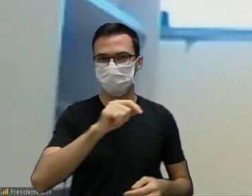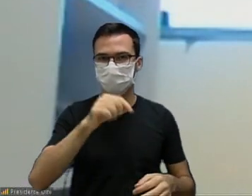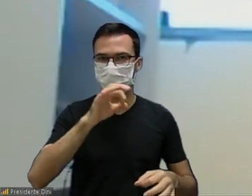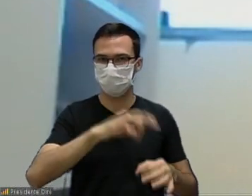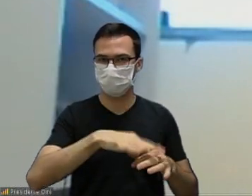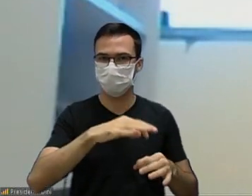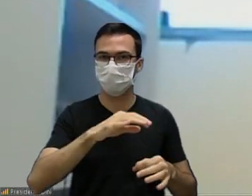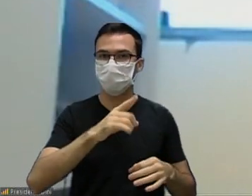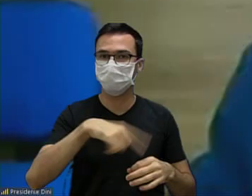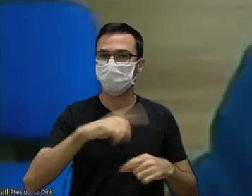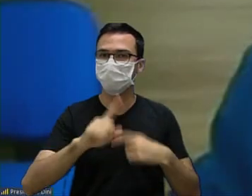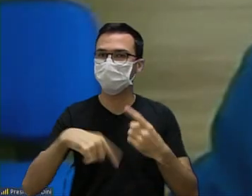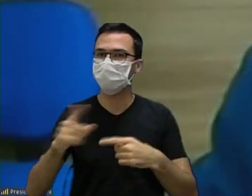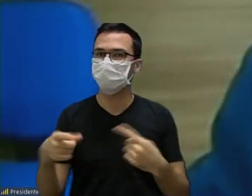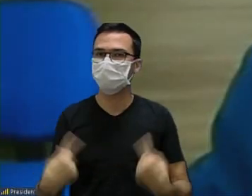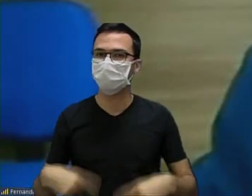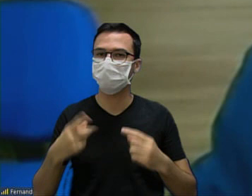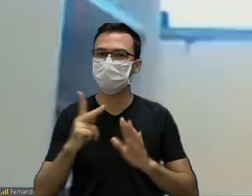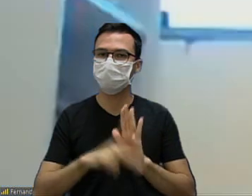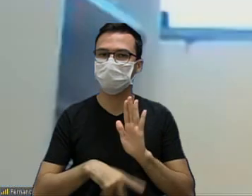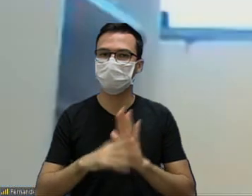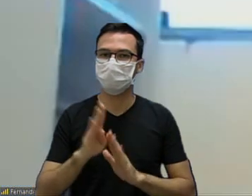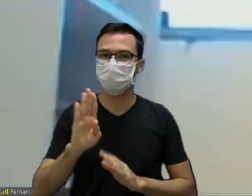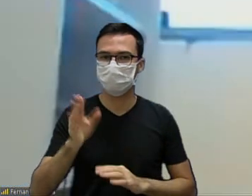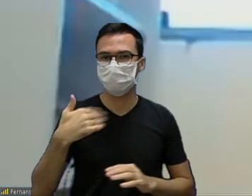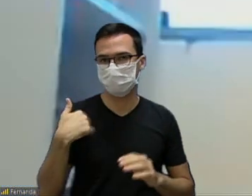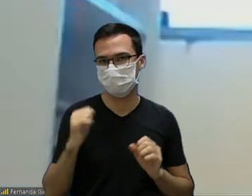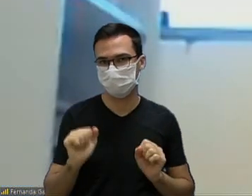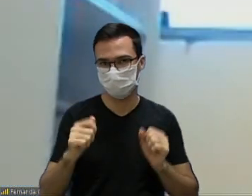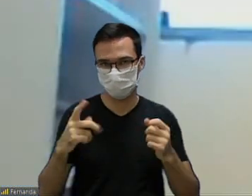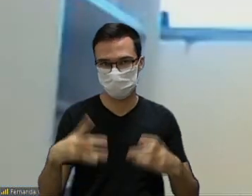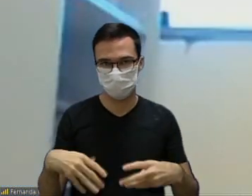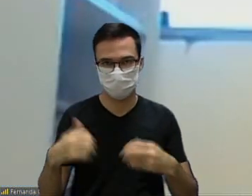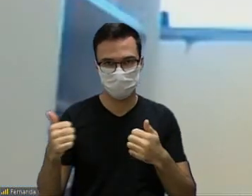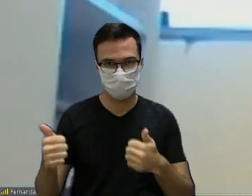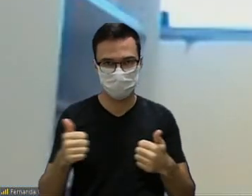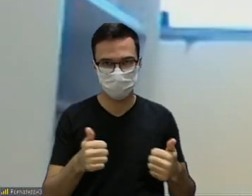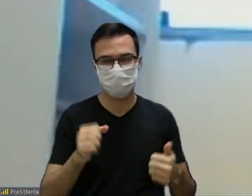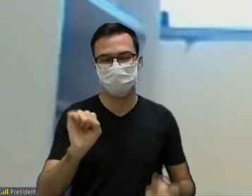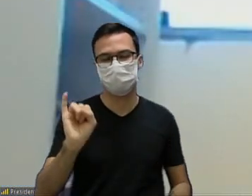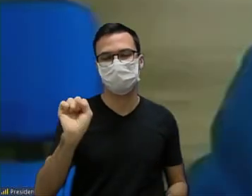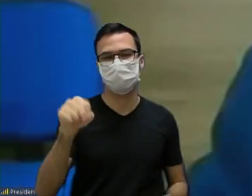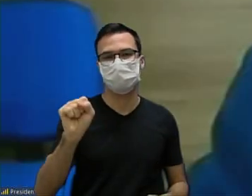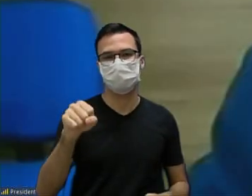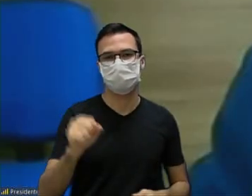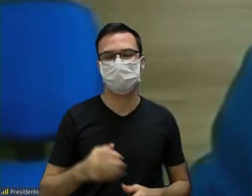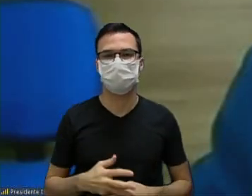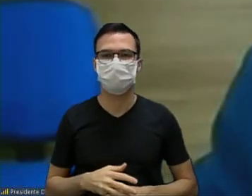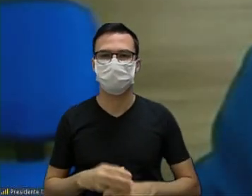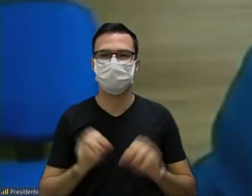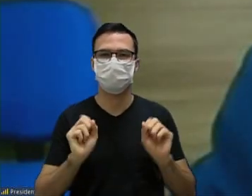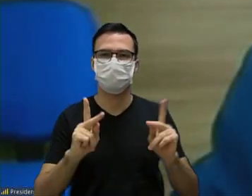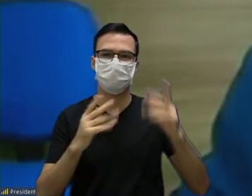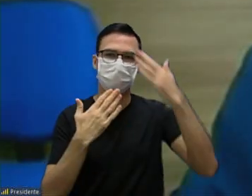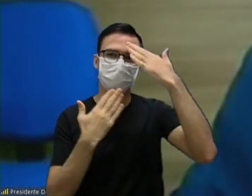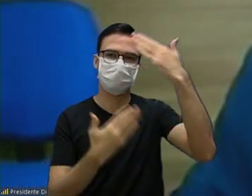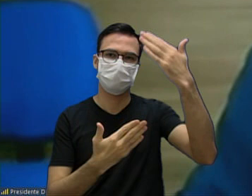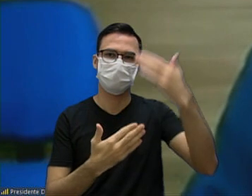enquanto a discussão do projeto que eu terei o direito de falar sim senhora obrigada